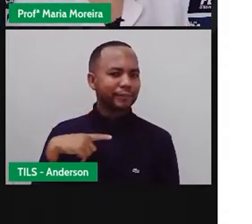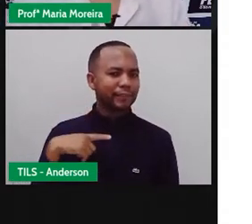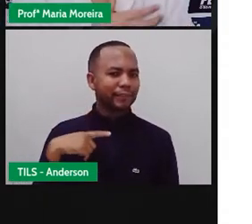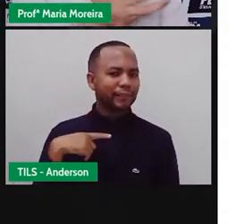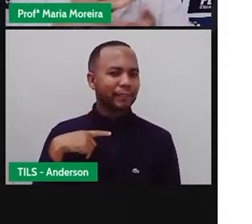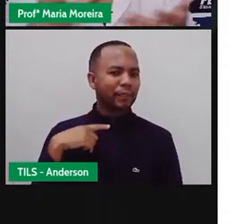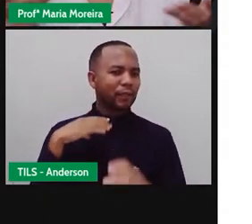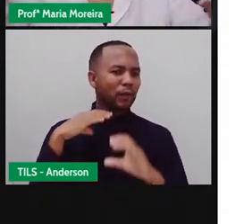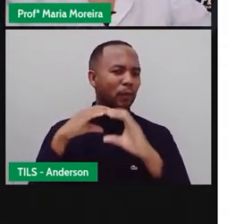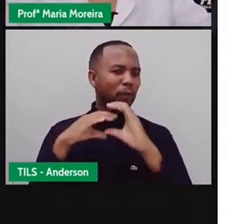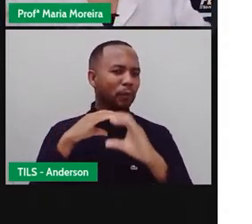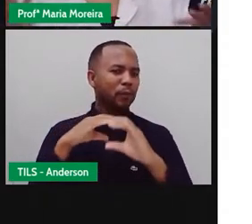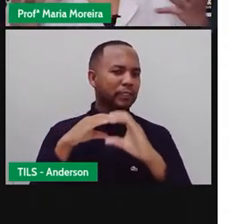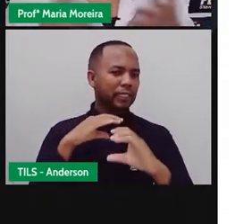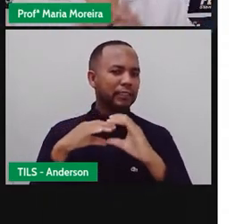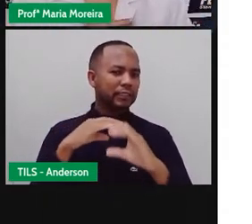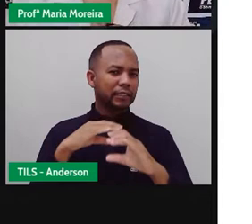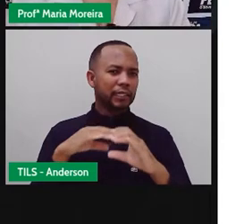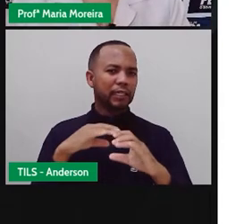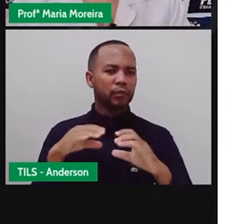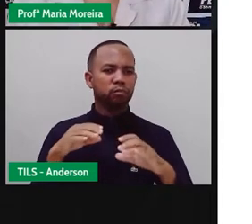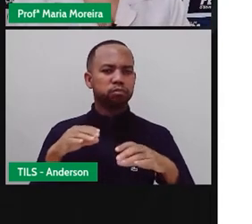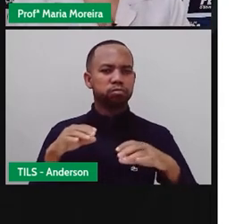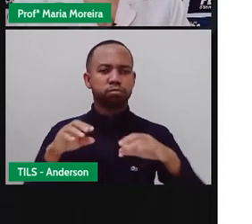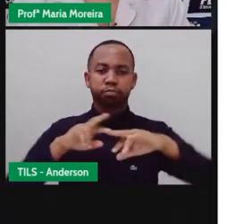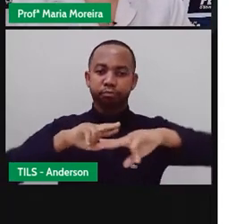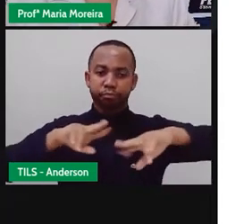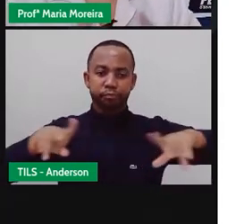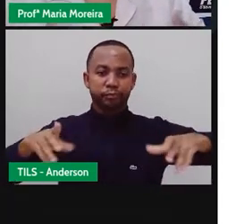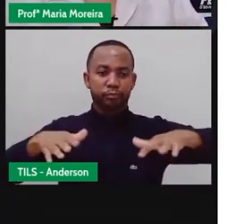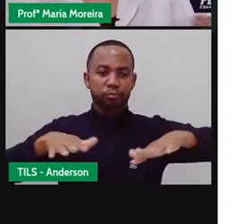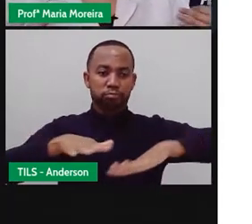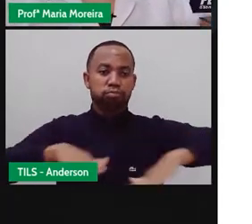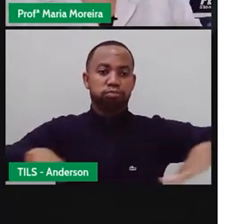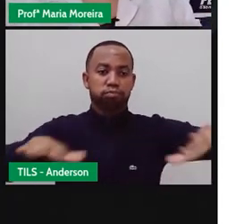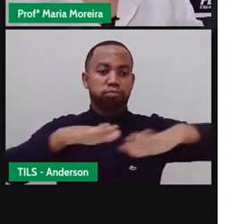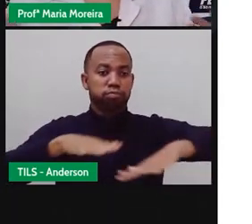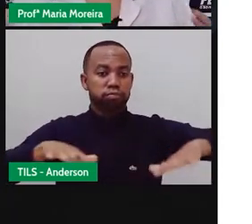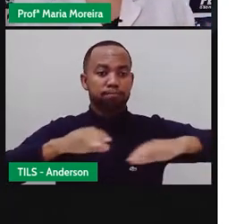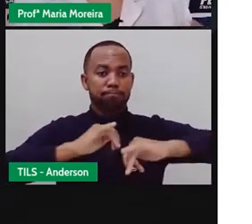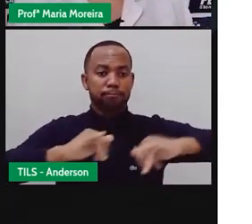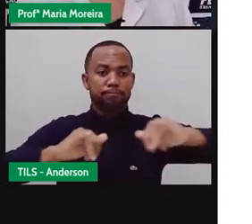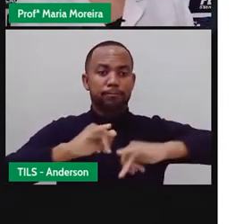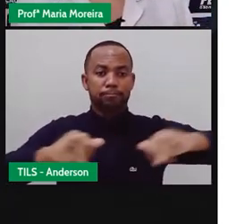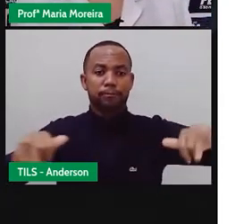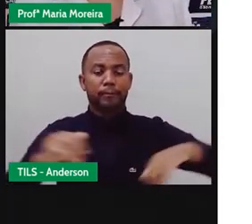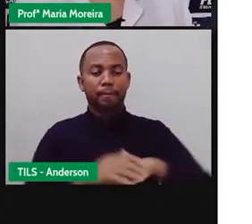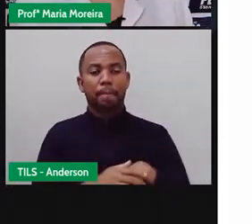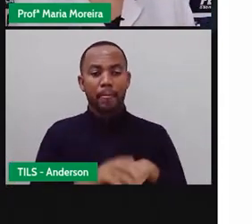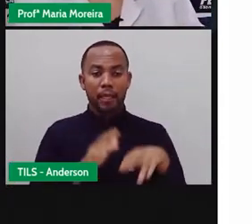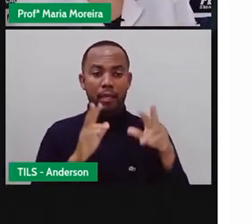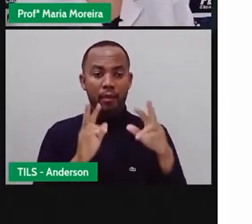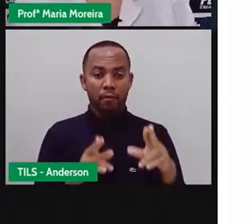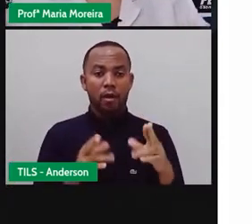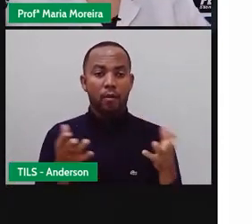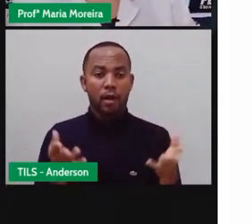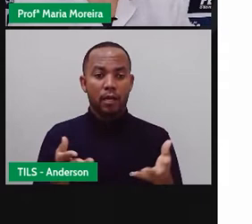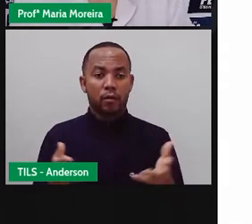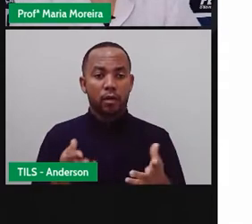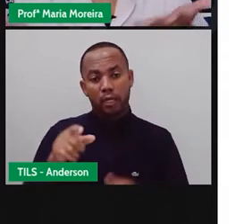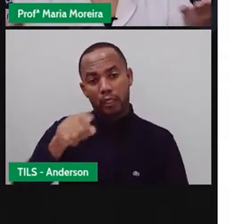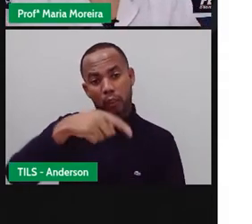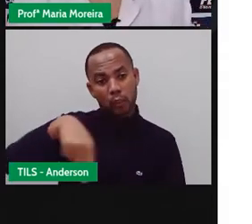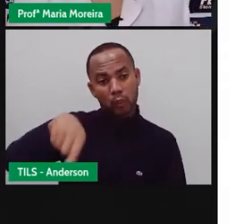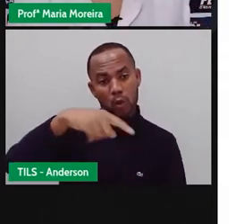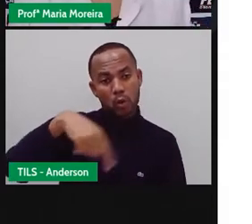é o quê? Comunicação em massa. O que a gente está fazendo aqui agora é uma comunicação em massa, porque estamos falando para